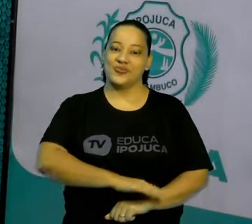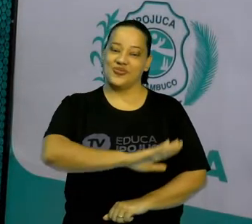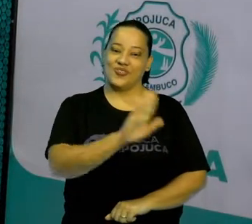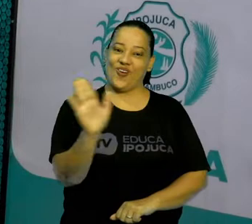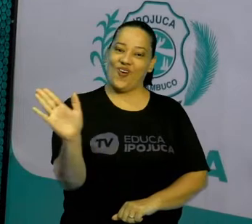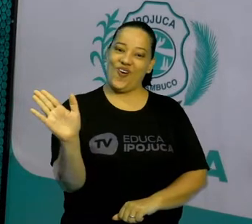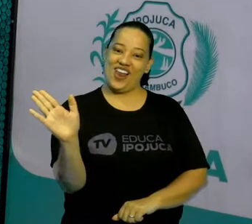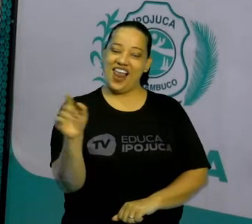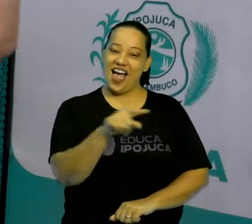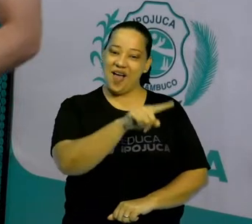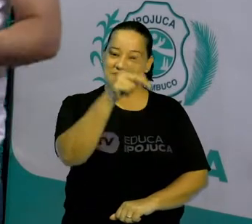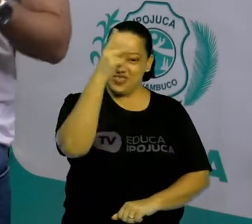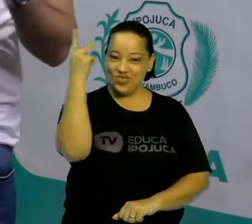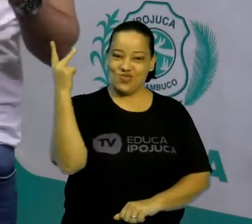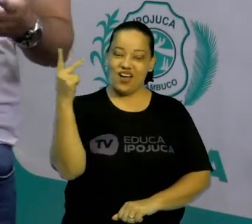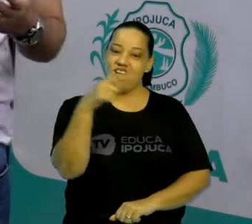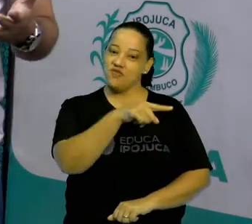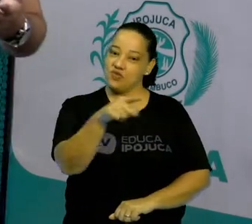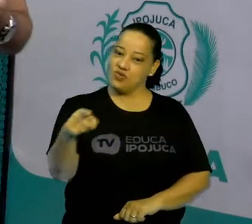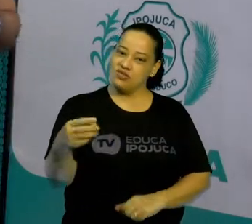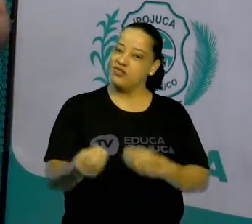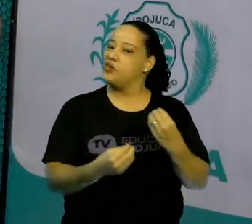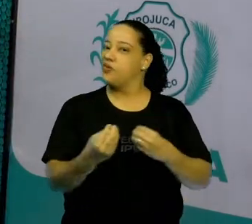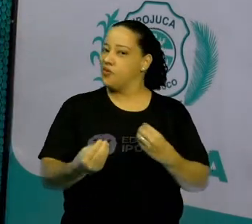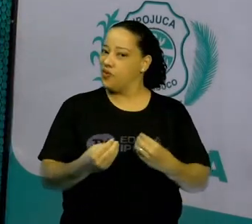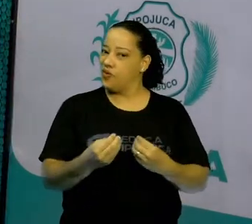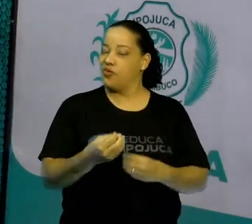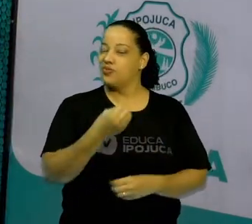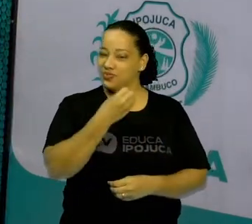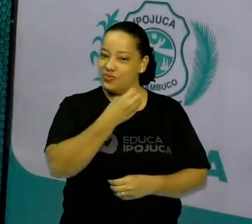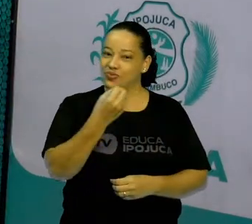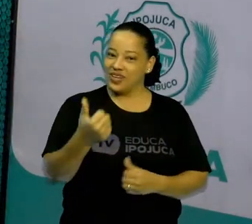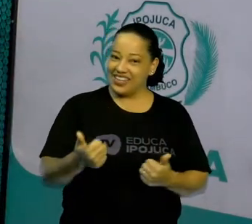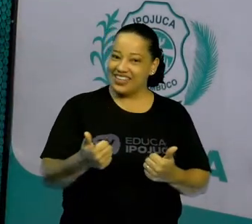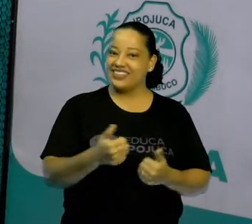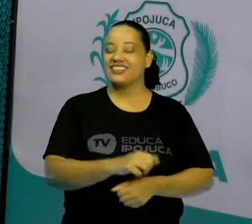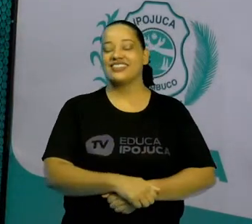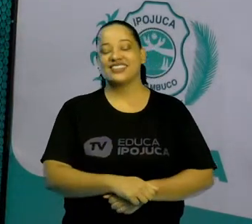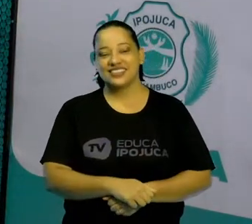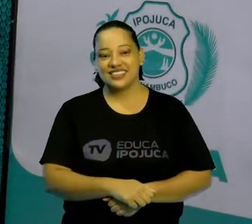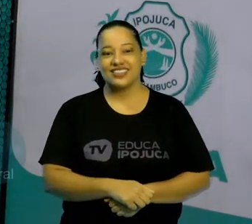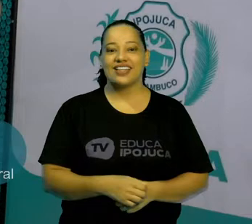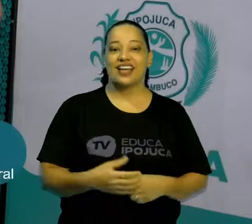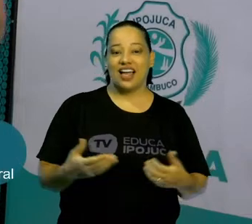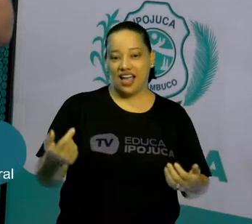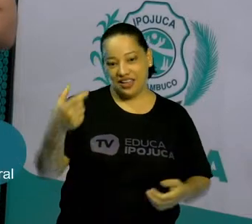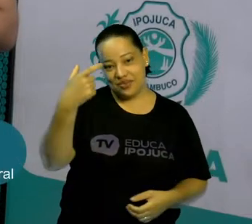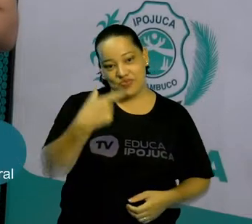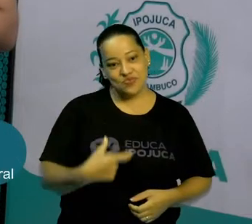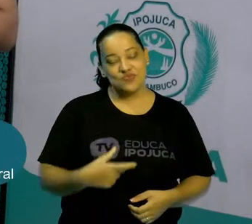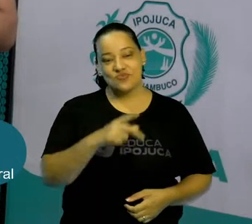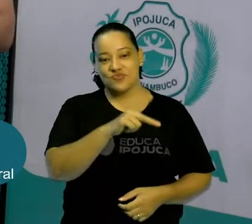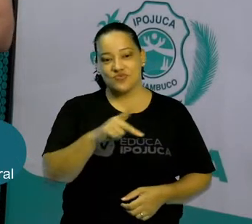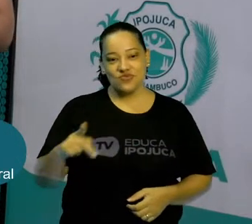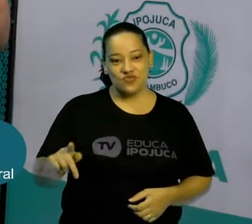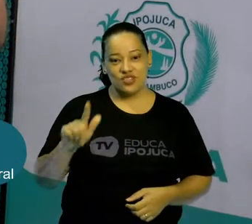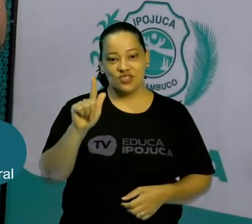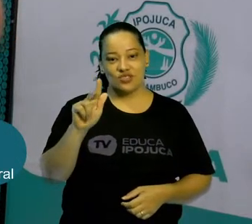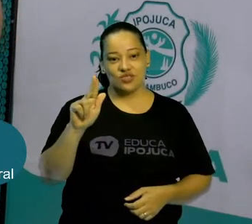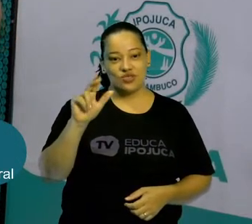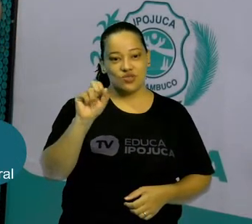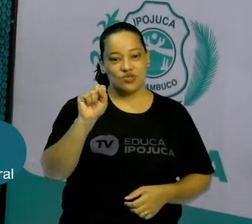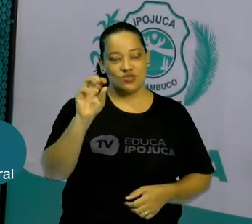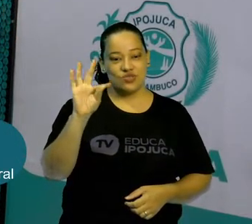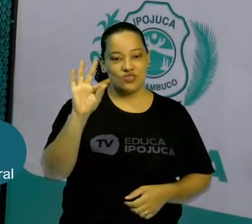Olá pessoal, como é que estão vocês? Espero que estejam todos bem. Aqui é o professor Gustavo falando e